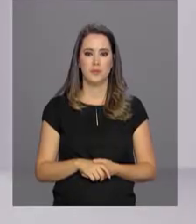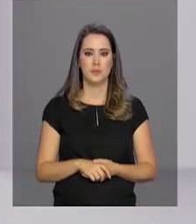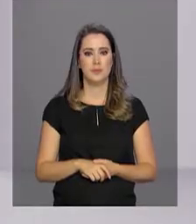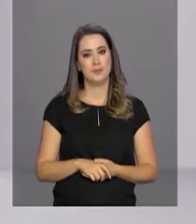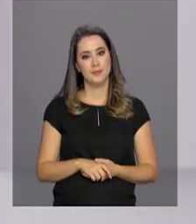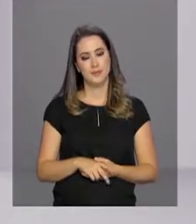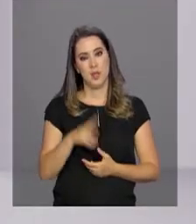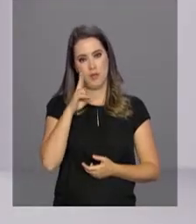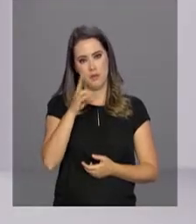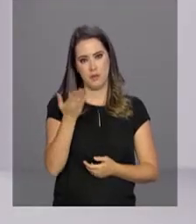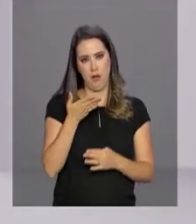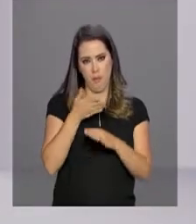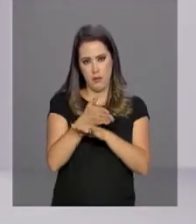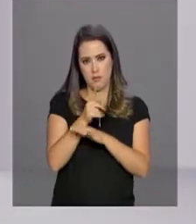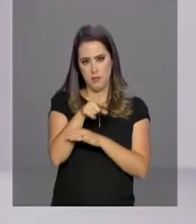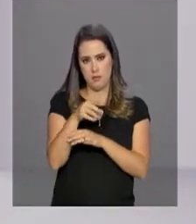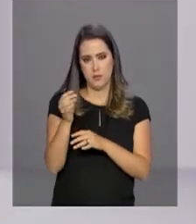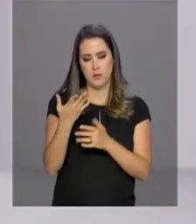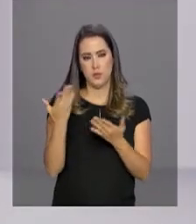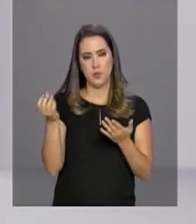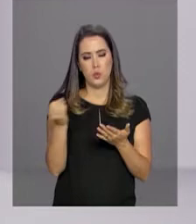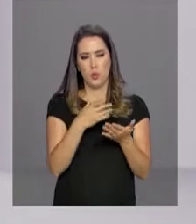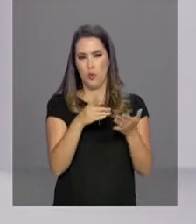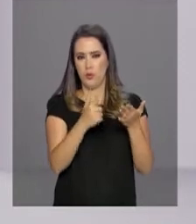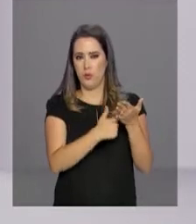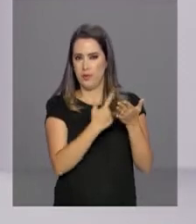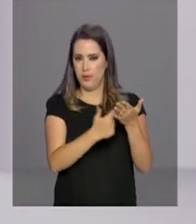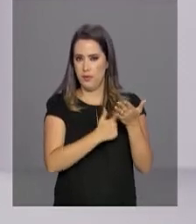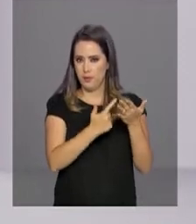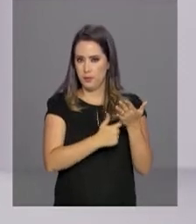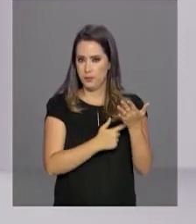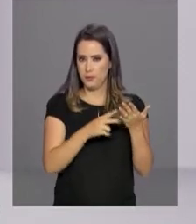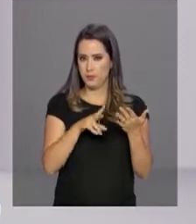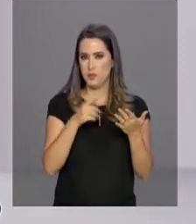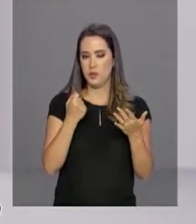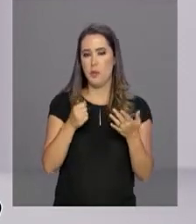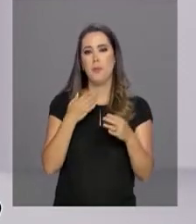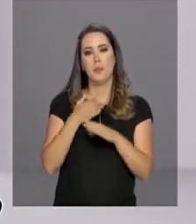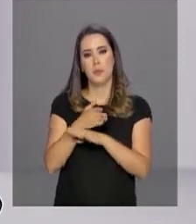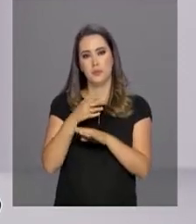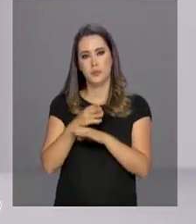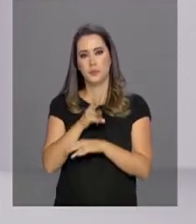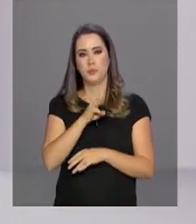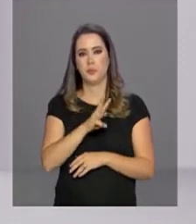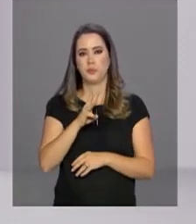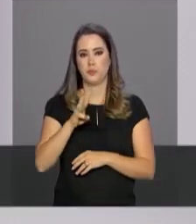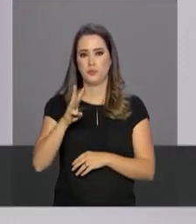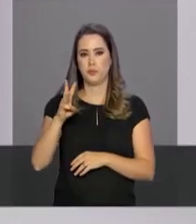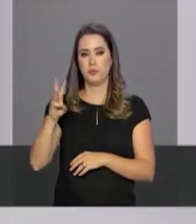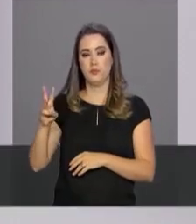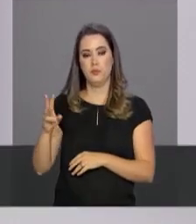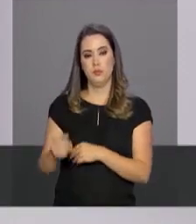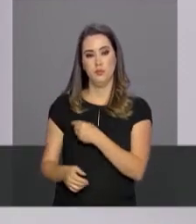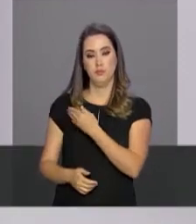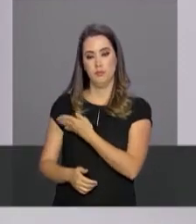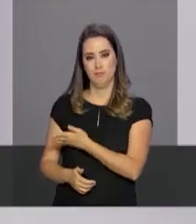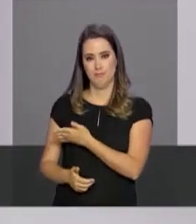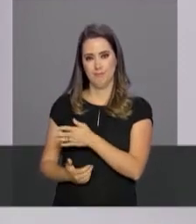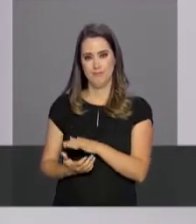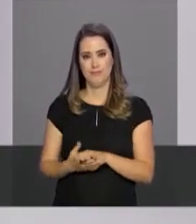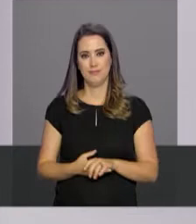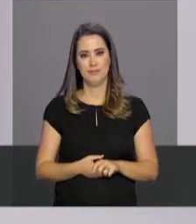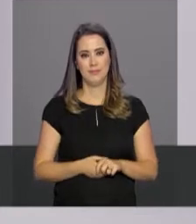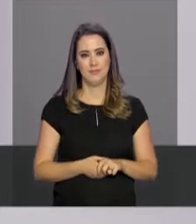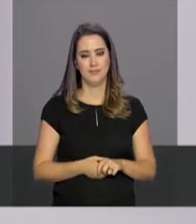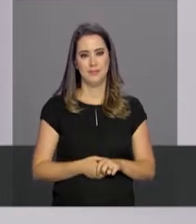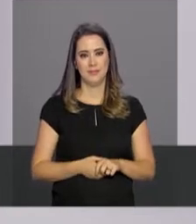E você quer participar da atualização desse Guia Alimentar? Então, não perca tempo. Basta visitar a sessão Consultas Públicas